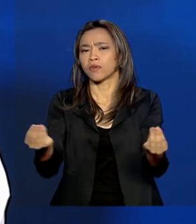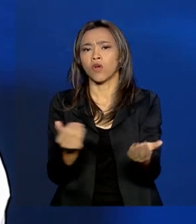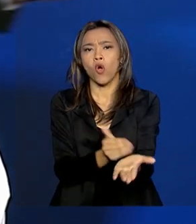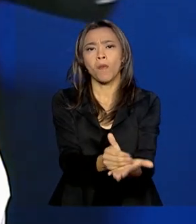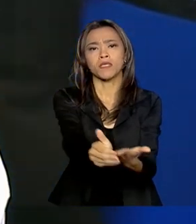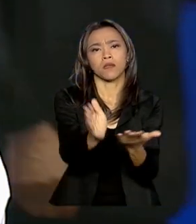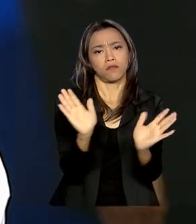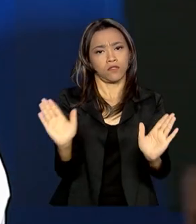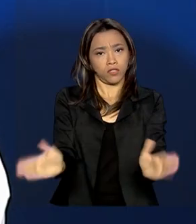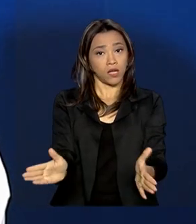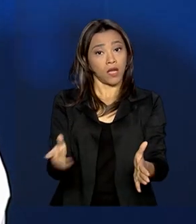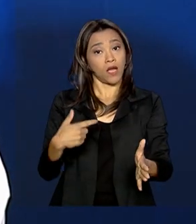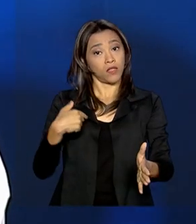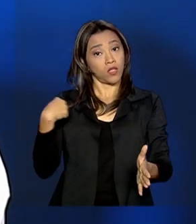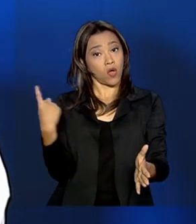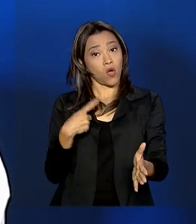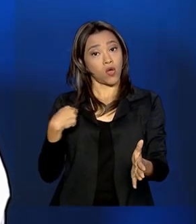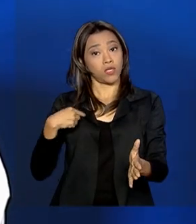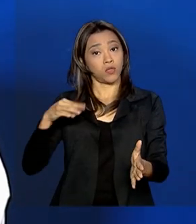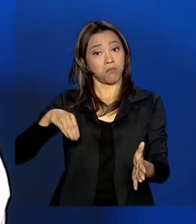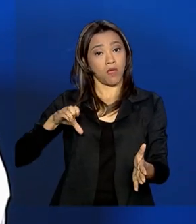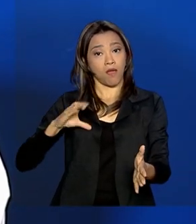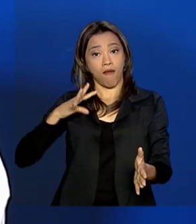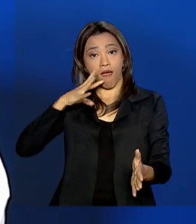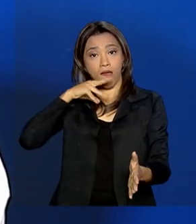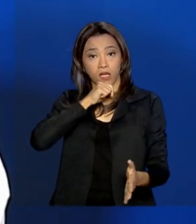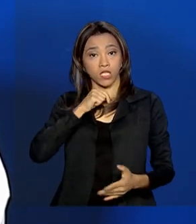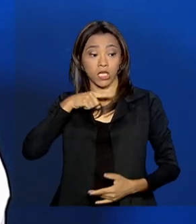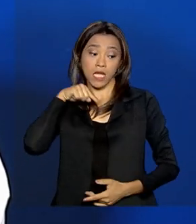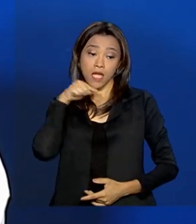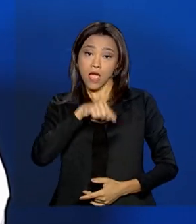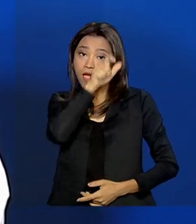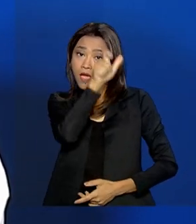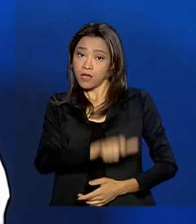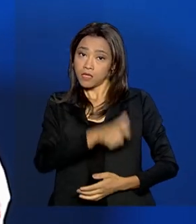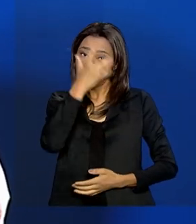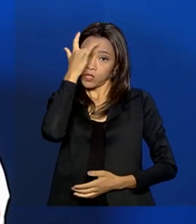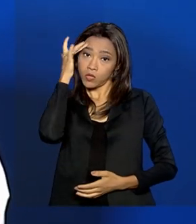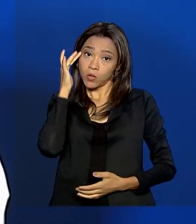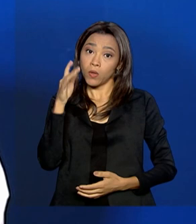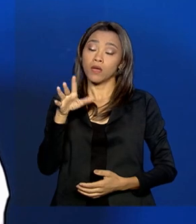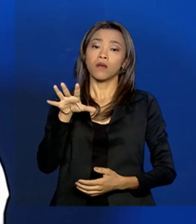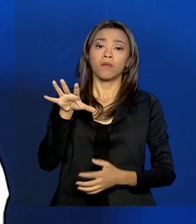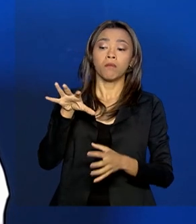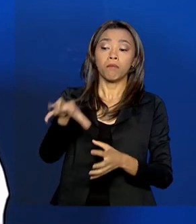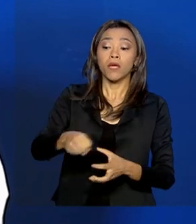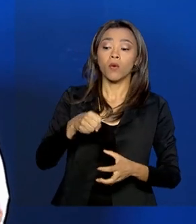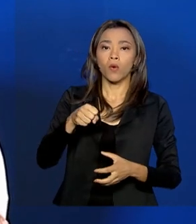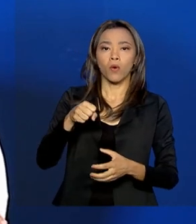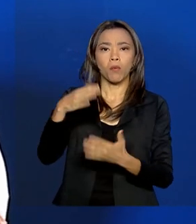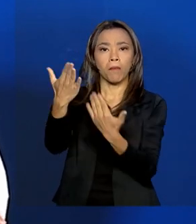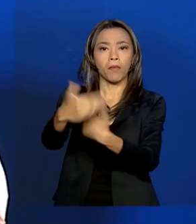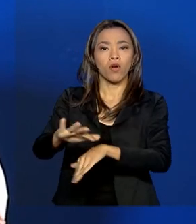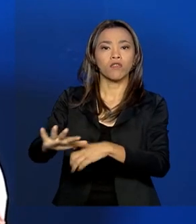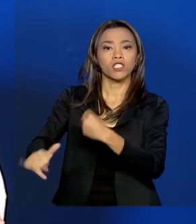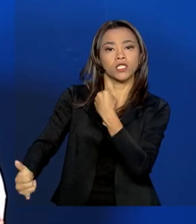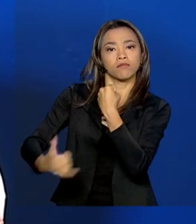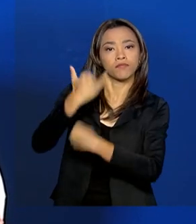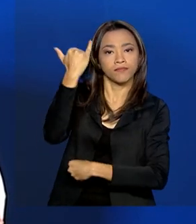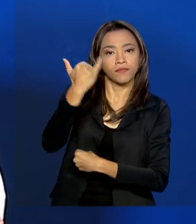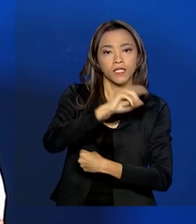supõe que essa pessoa pegou a prova de ausentes e tirou foto